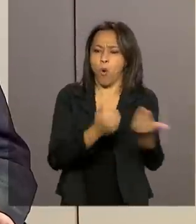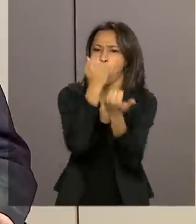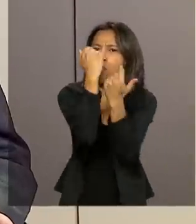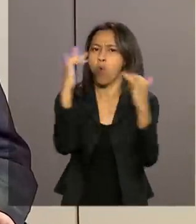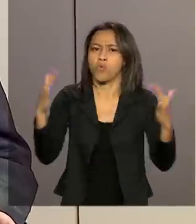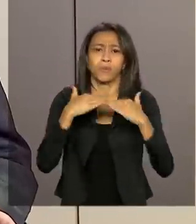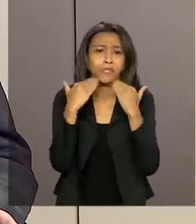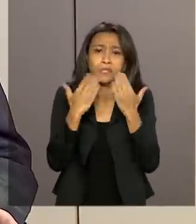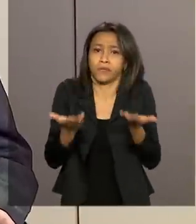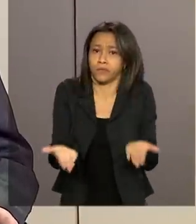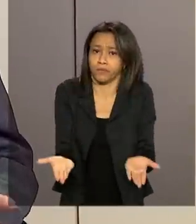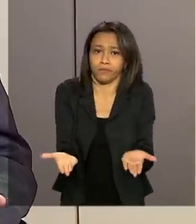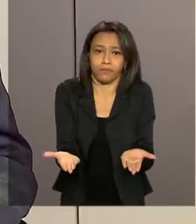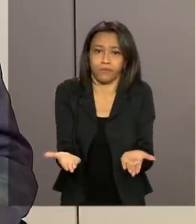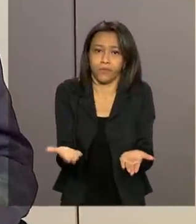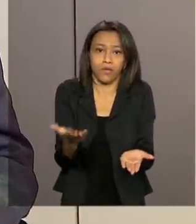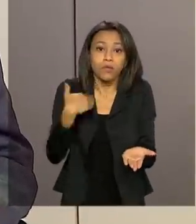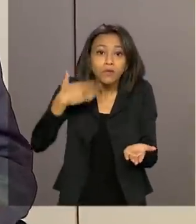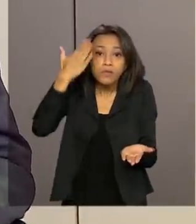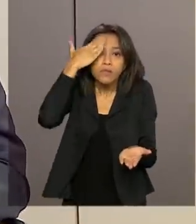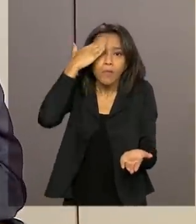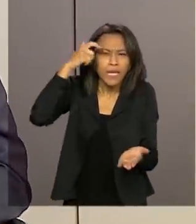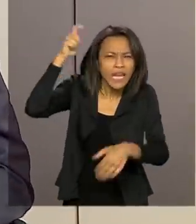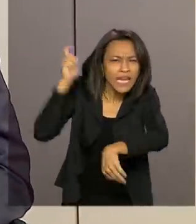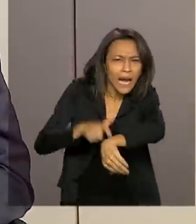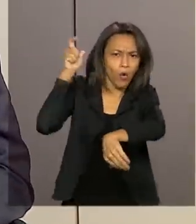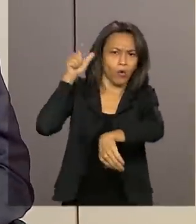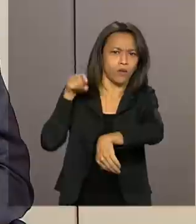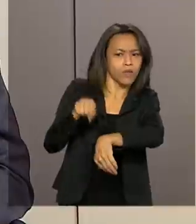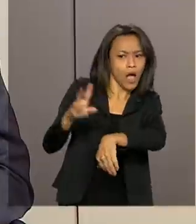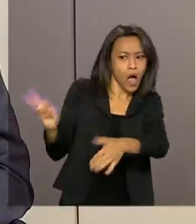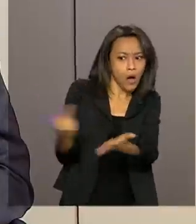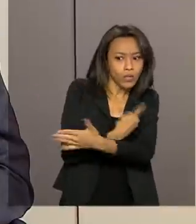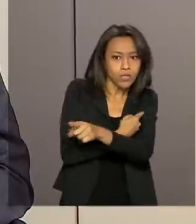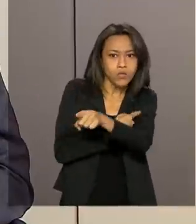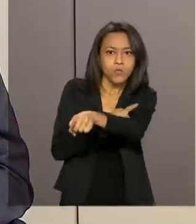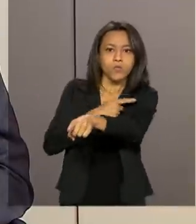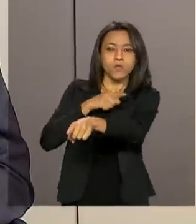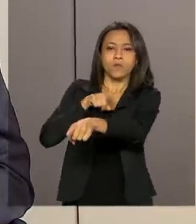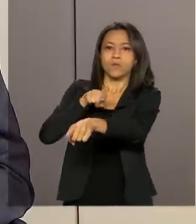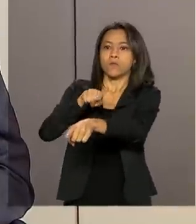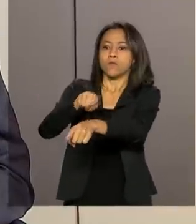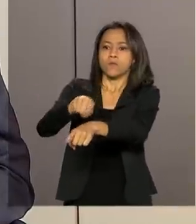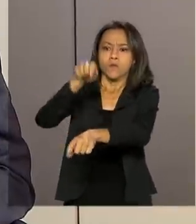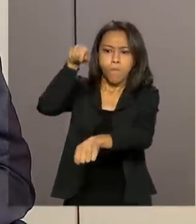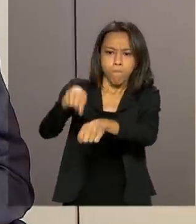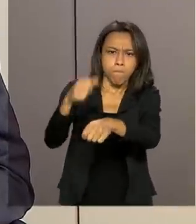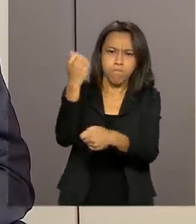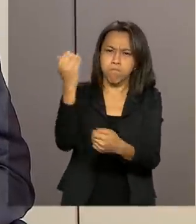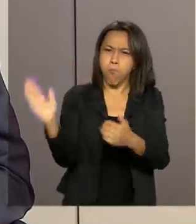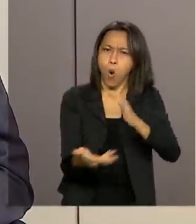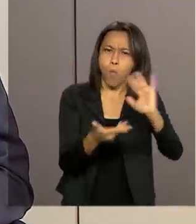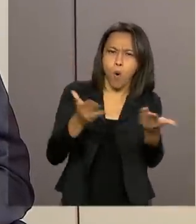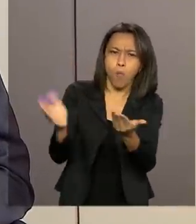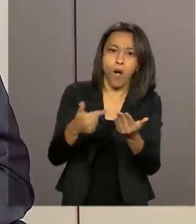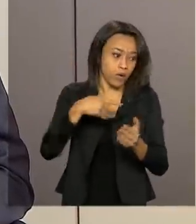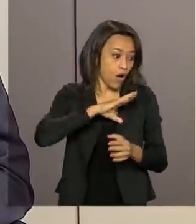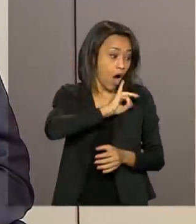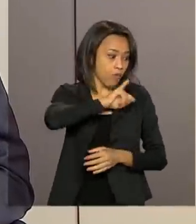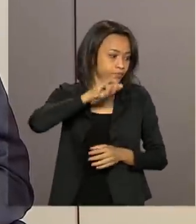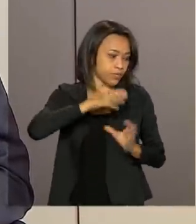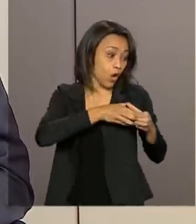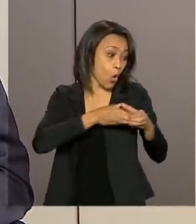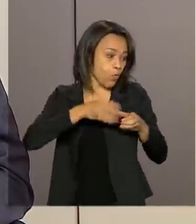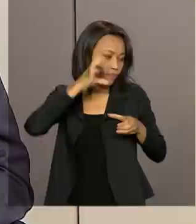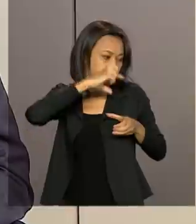Não me adianta isso. Eu tenho que olhar e saber que, naquele momento, está acontecendo o desmatamento e, ali, as equipes de fiscalização